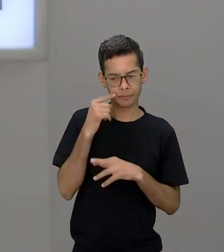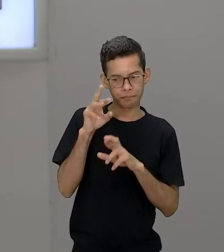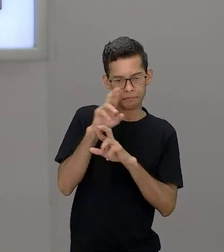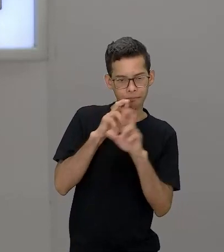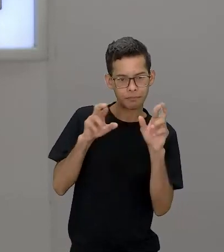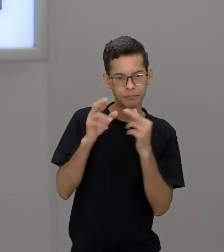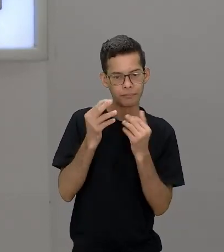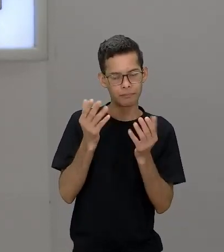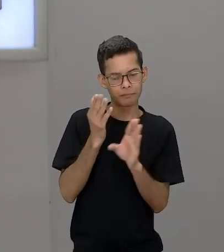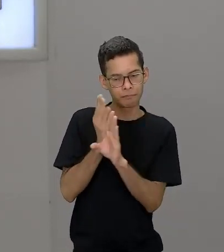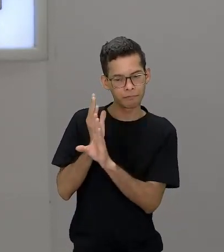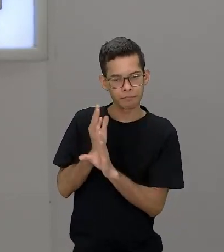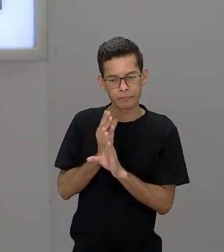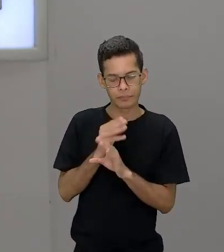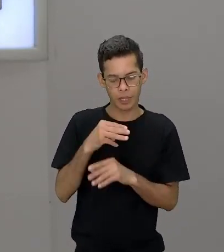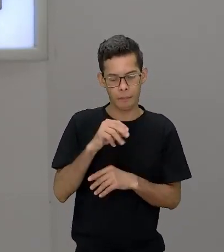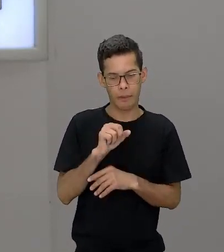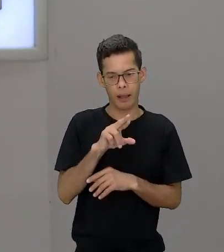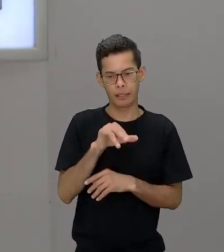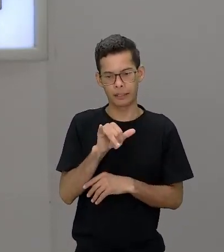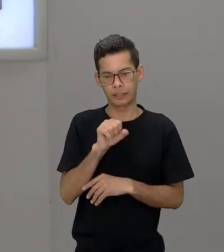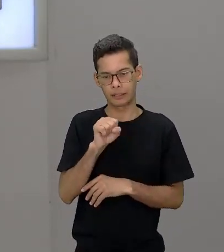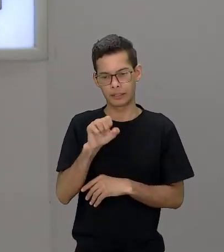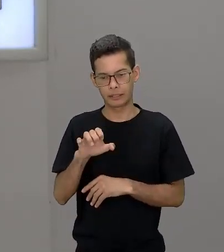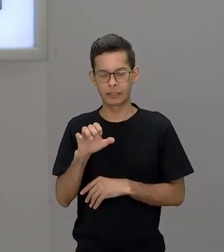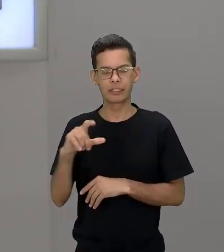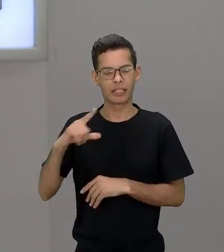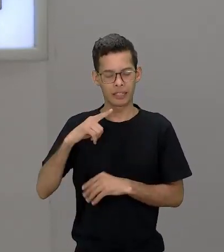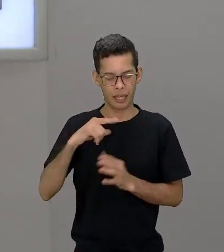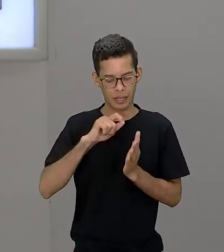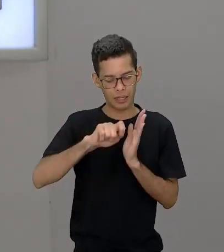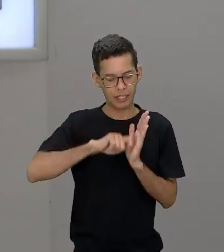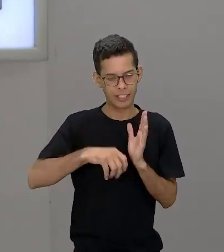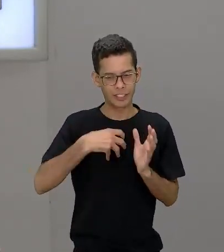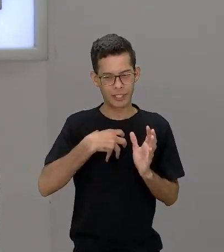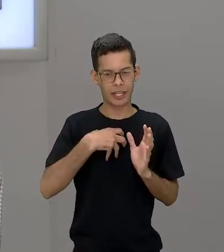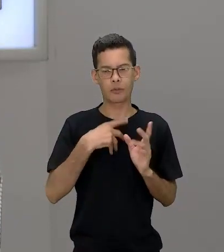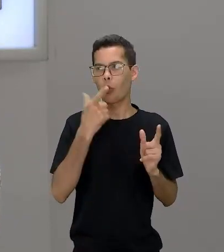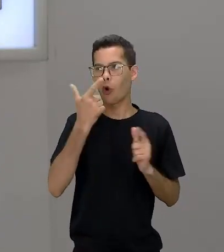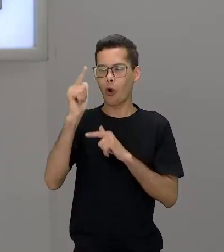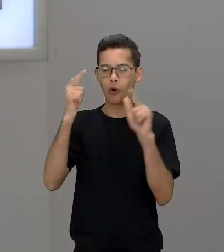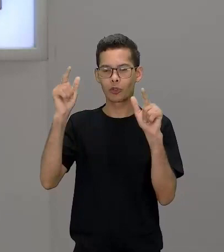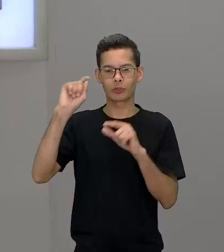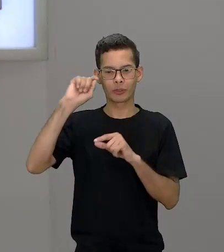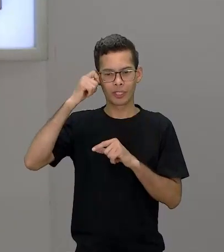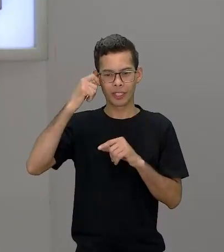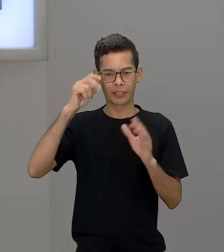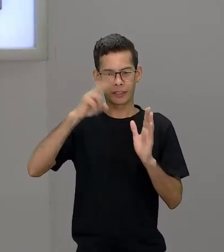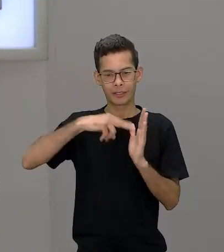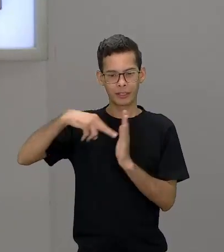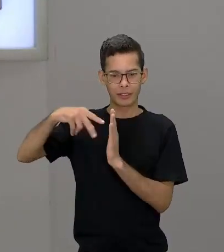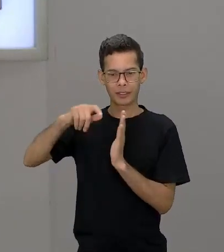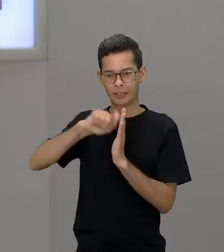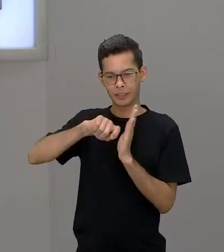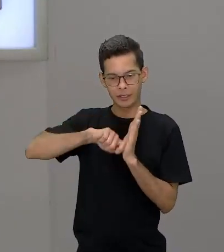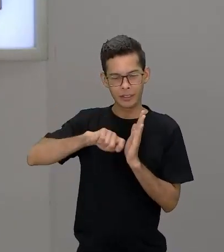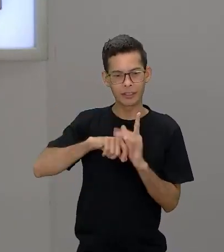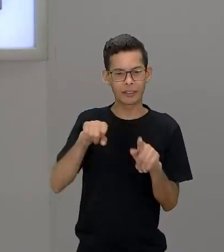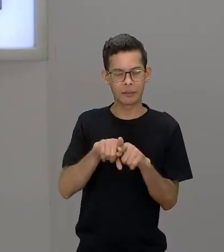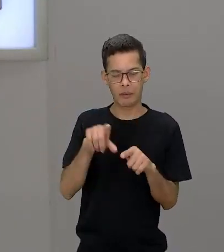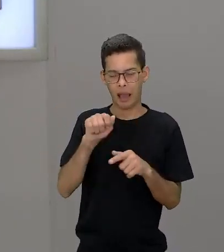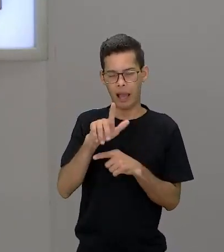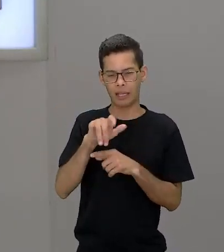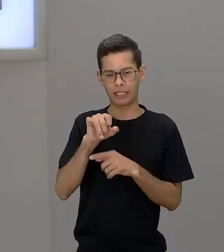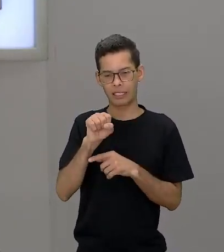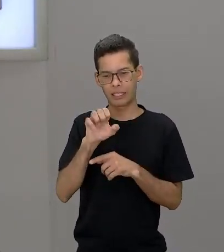não só na Marise mas em várias escritoras negras né que a gente tem lido bastante assim né então acho que Alice Walker